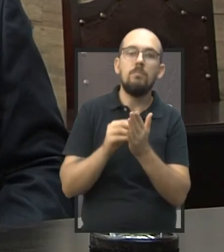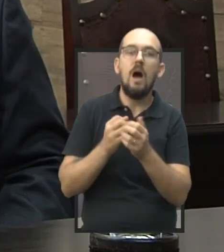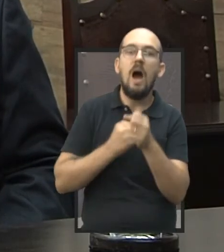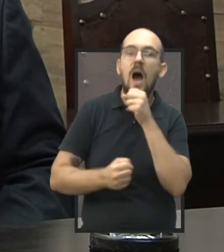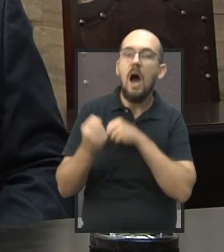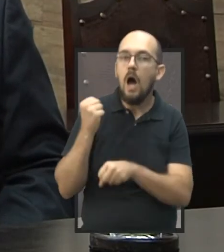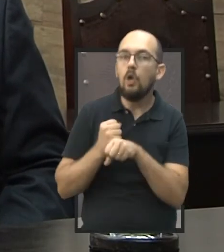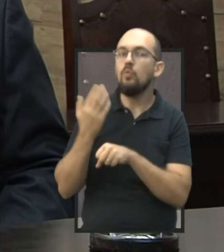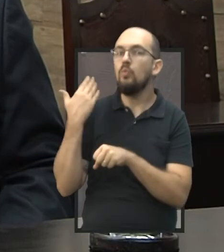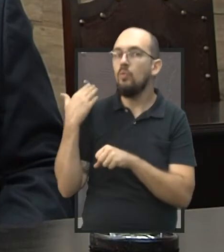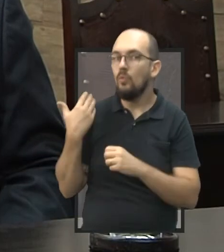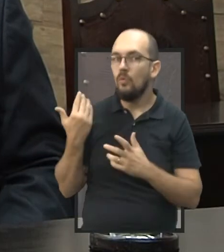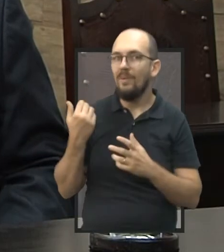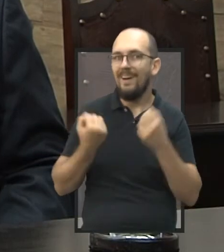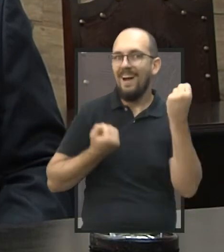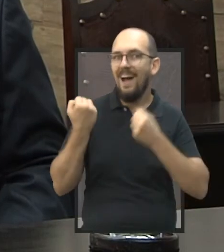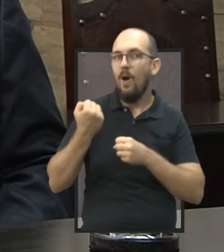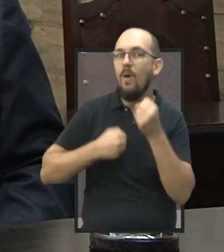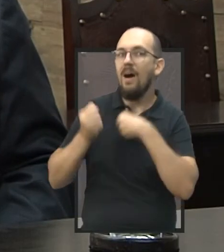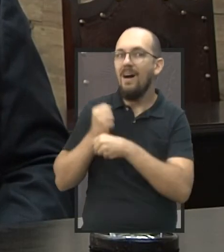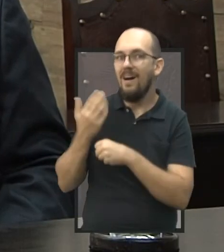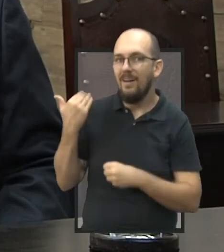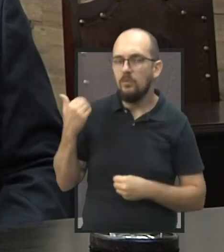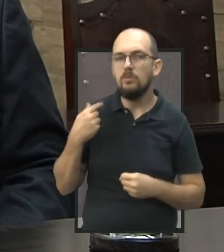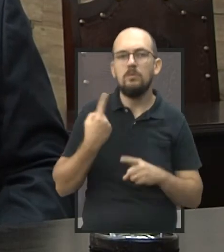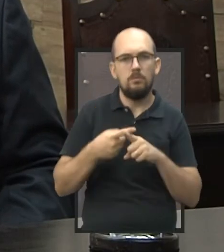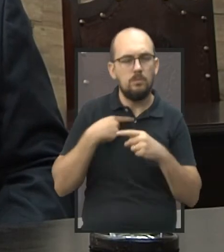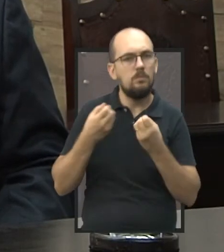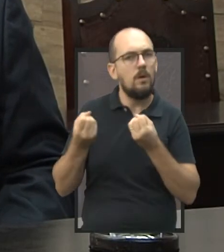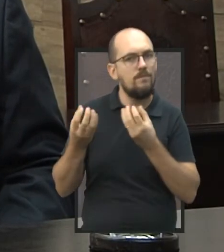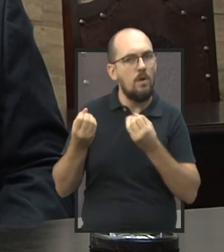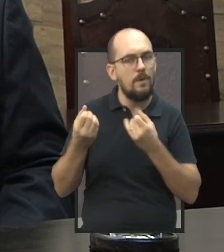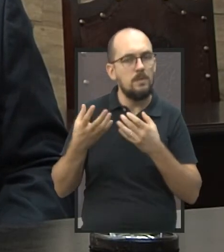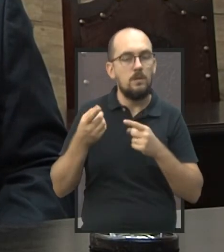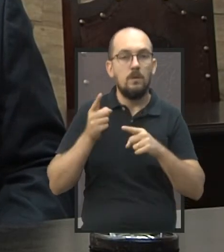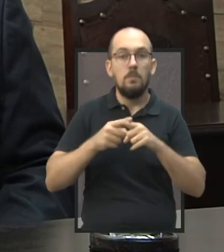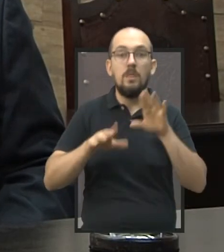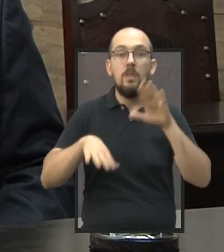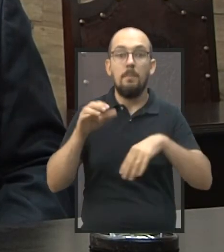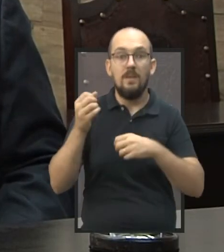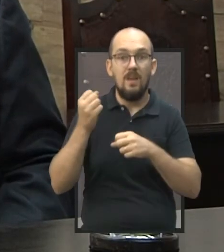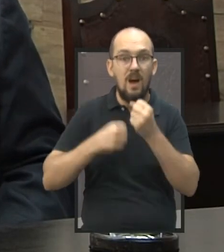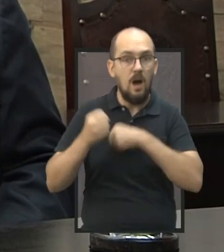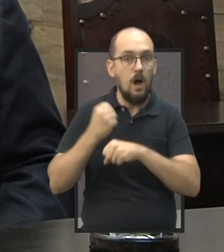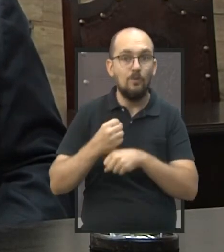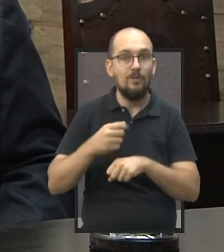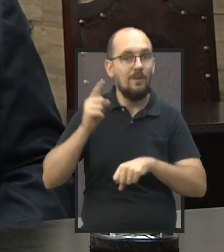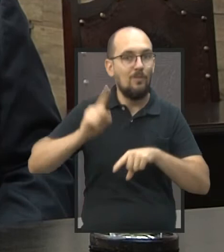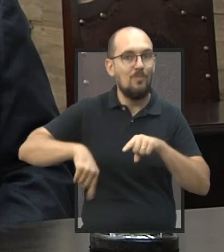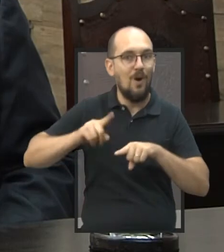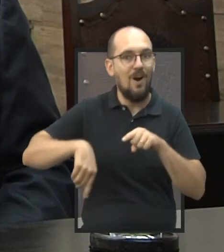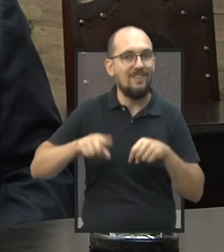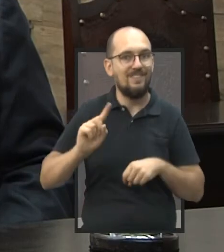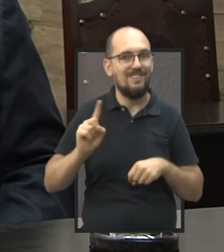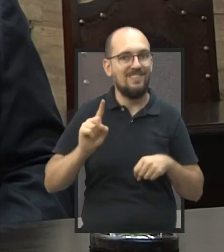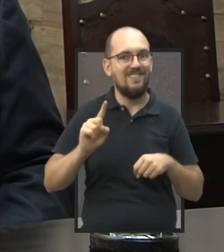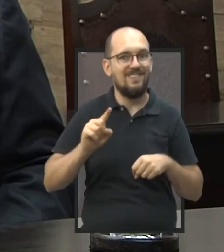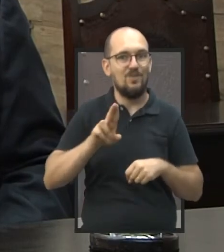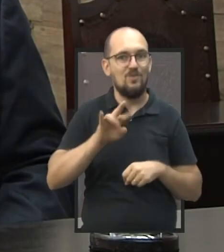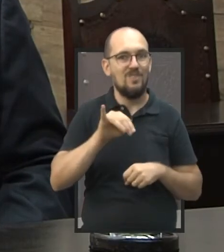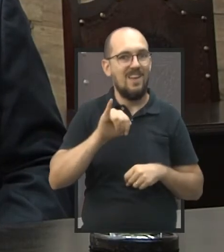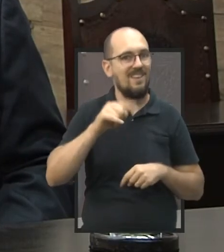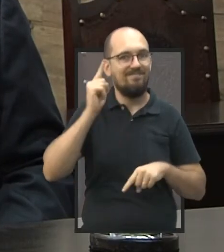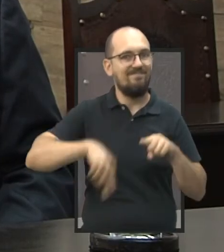eu preciso puxar ainda, levantar mais informações a respeito, que dependendo do ano, ela já não pode mais estar circulando para esse tipo de